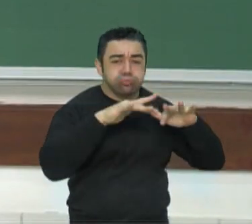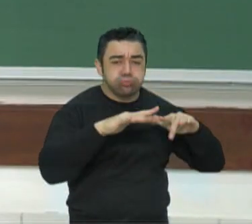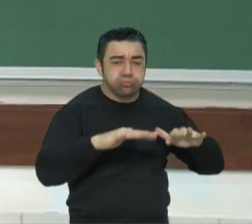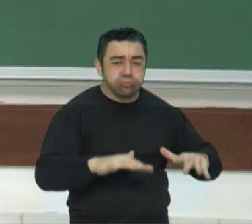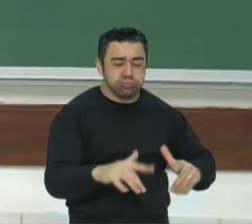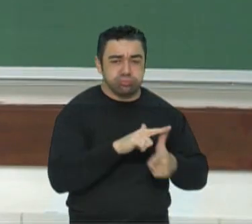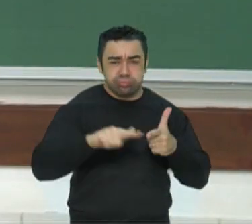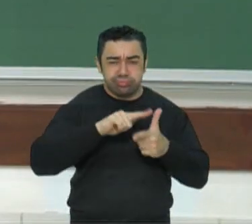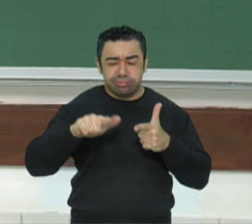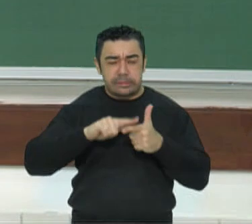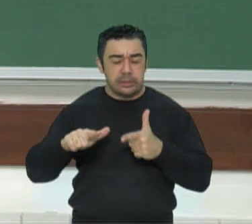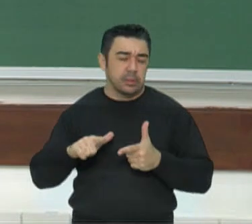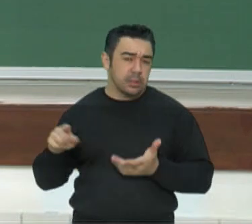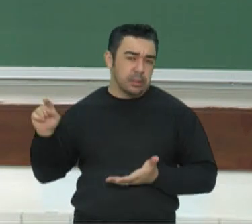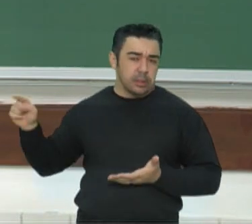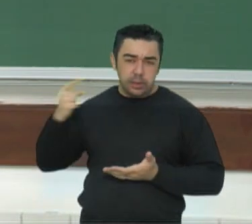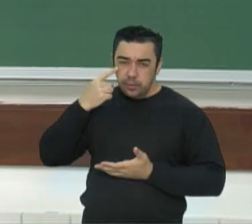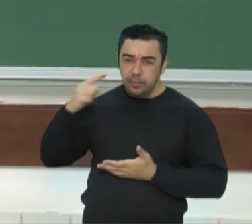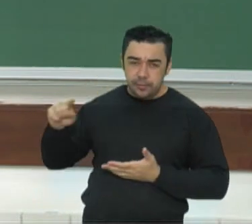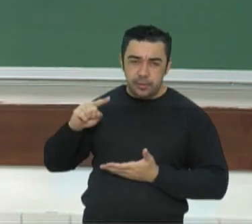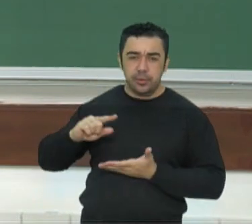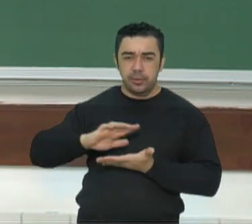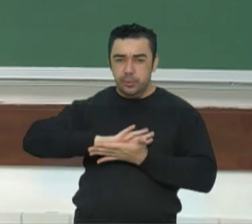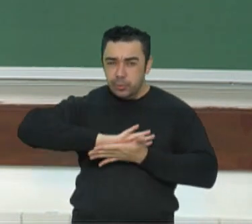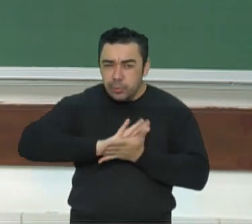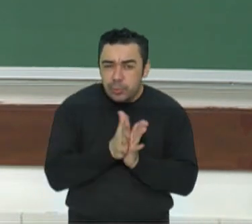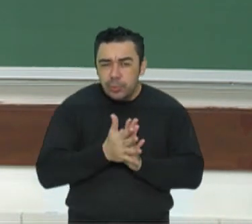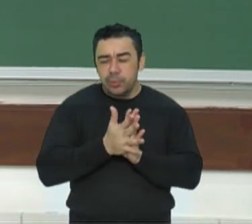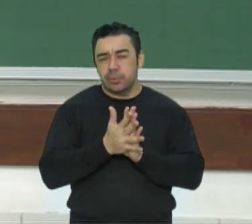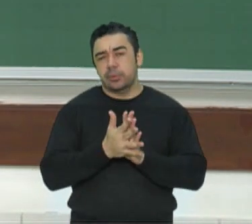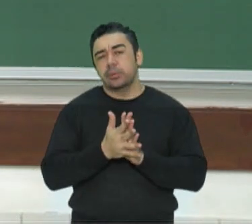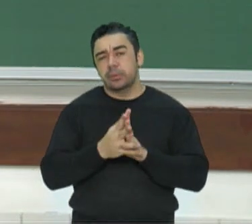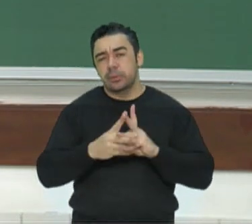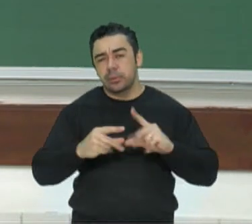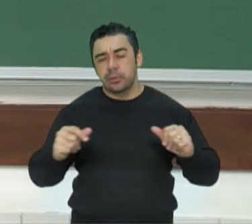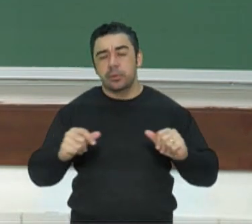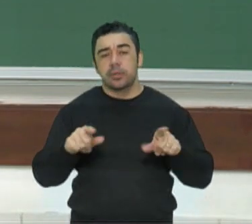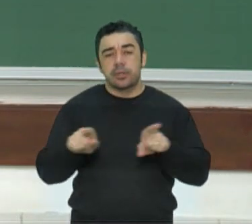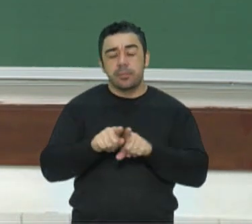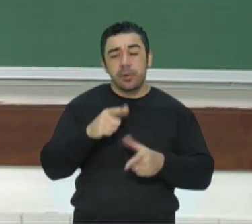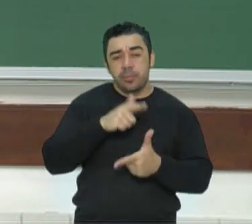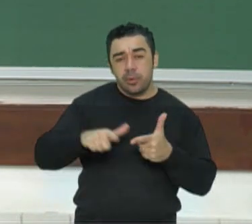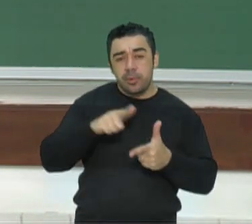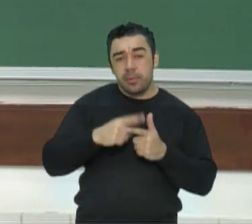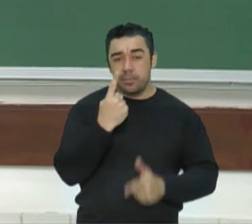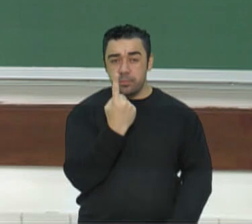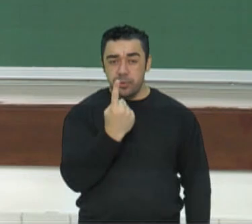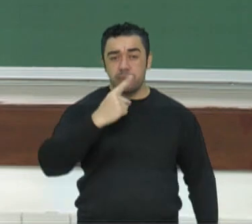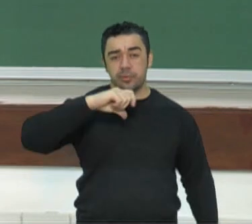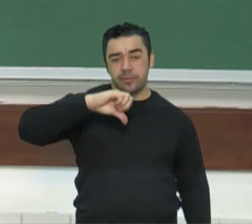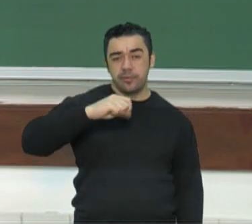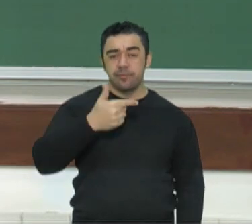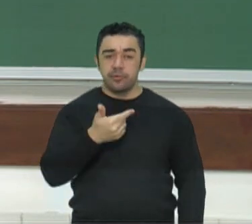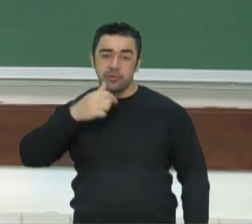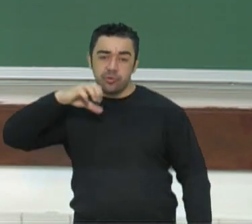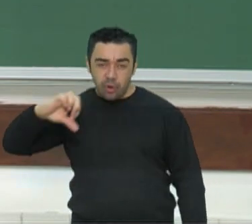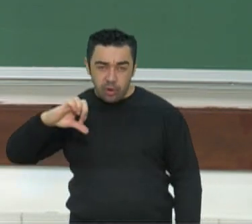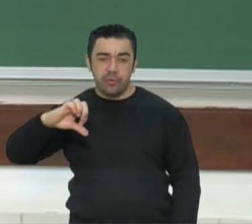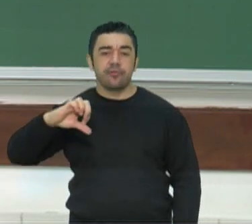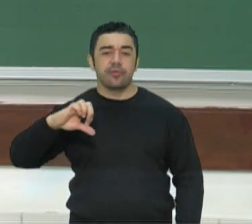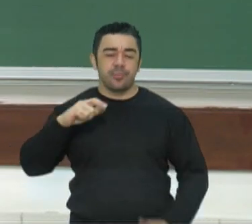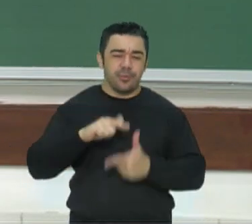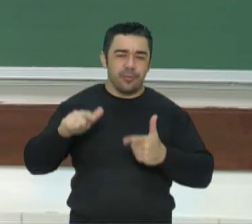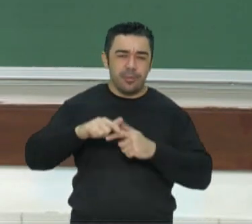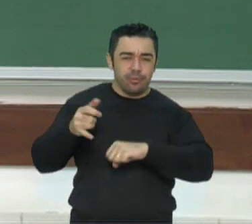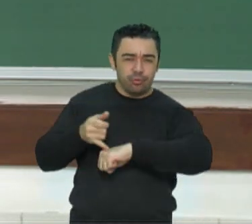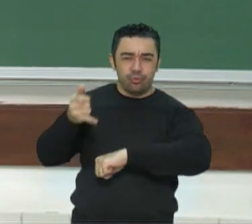Primeira Guerra Mundial, pela destruição, desemprego e a crise de 29, que depois se espalhou pela Europa, também